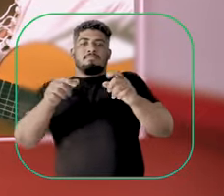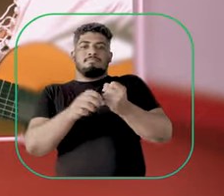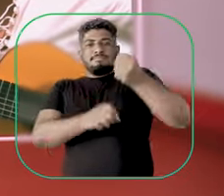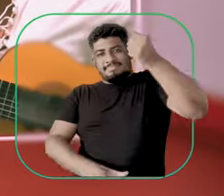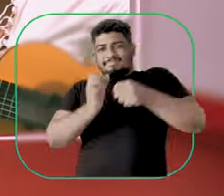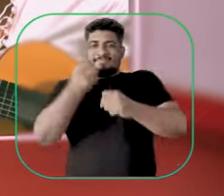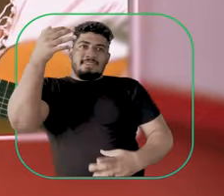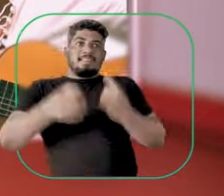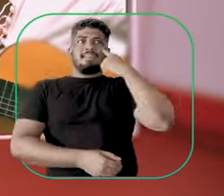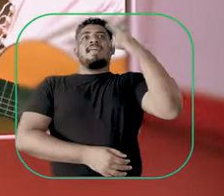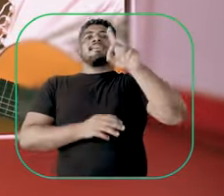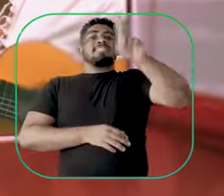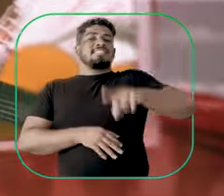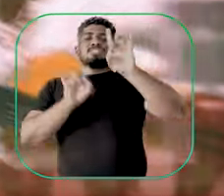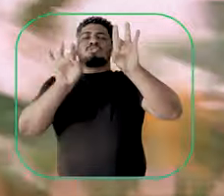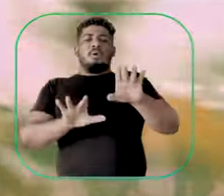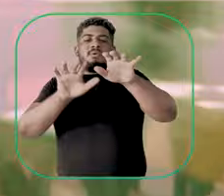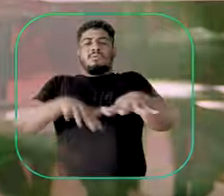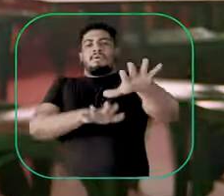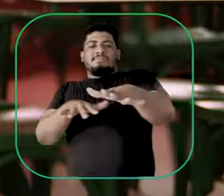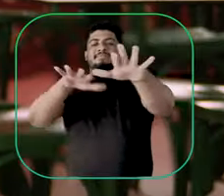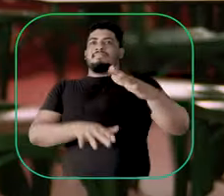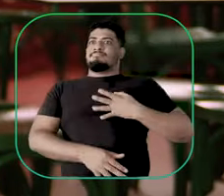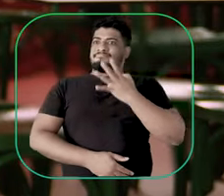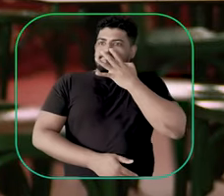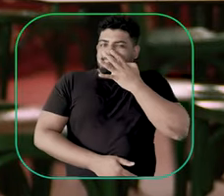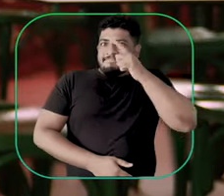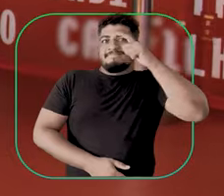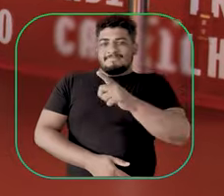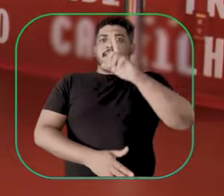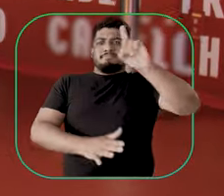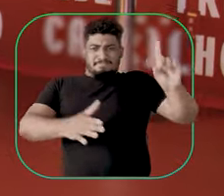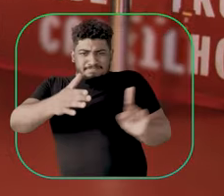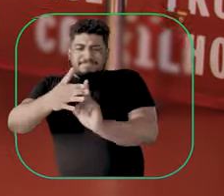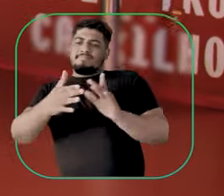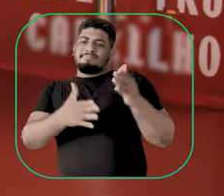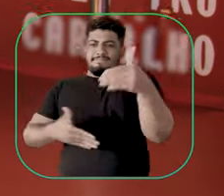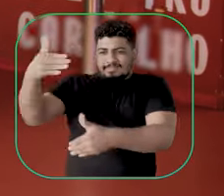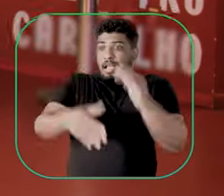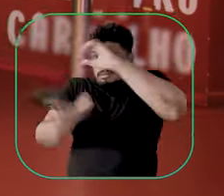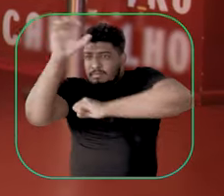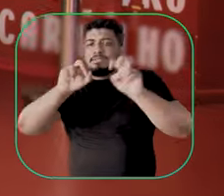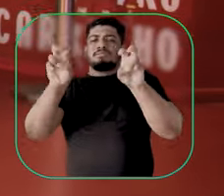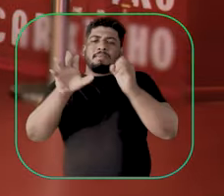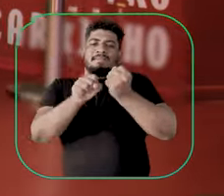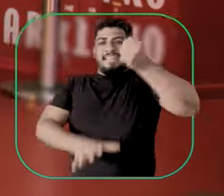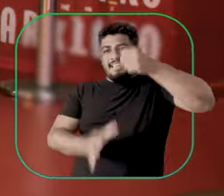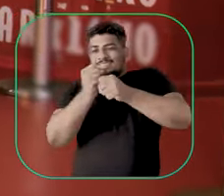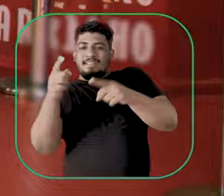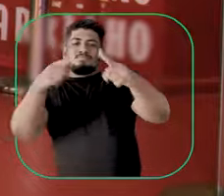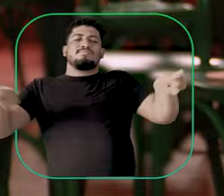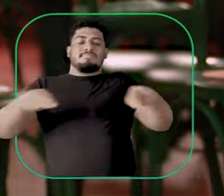a pensar no frevo de bloco. Para mim foi bem interessante, entrar nesse mundo do frevo, nesse